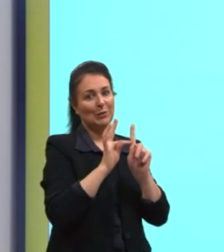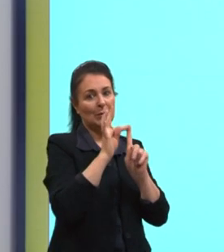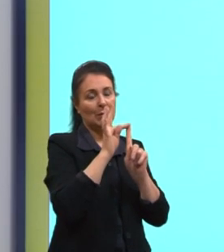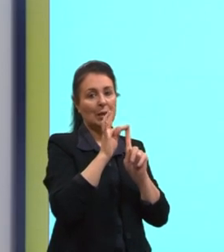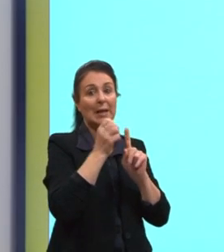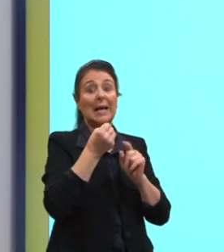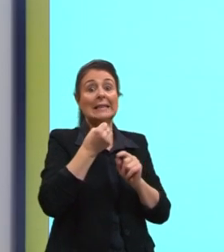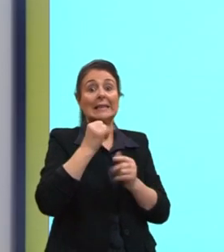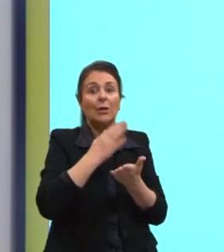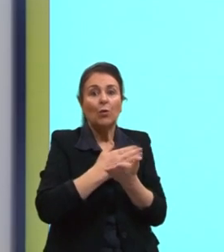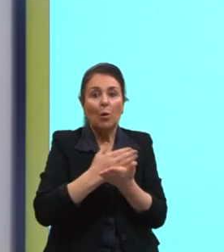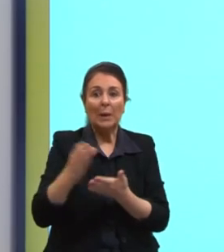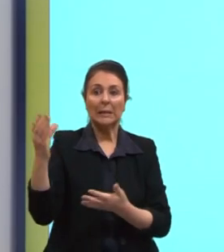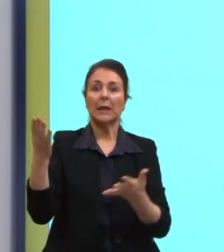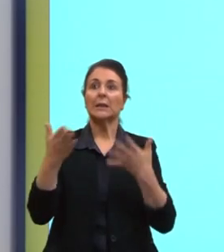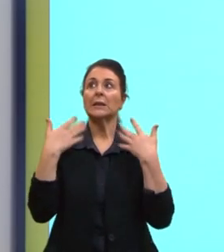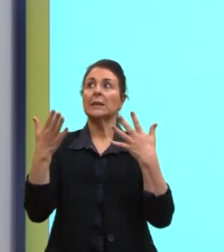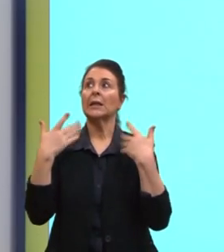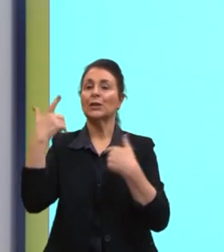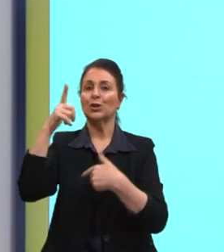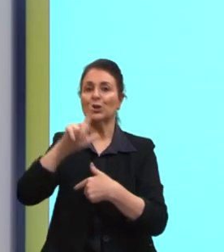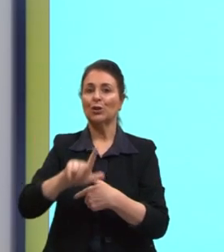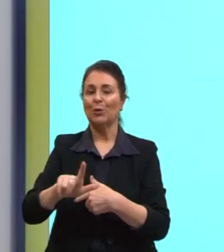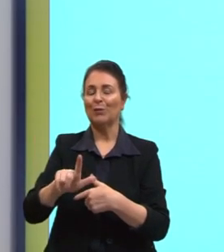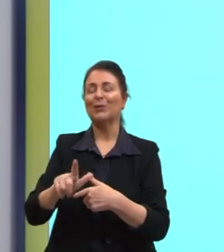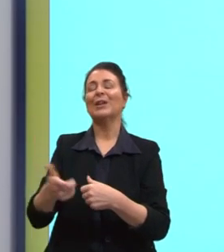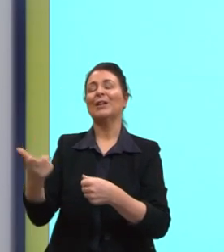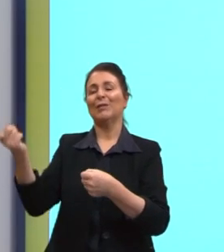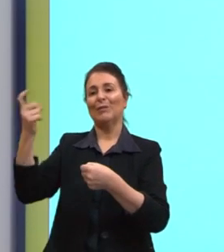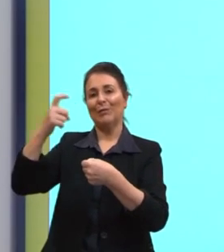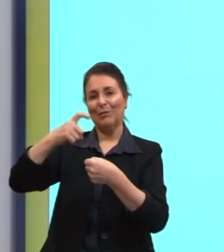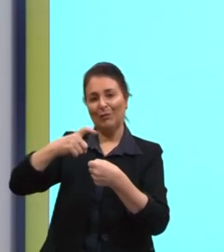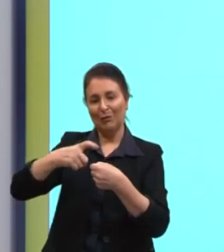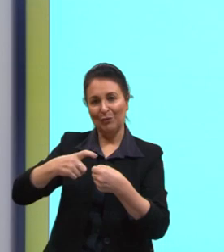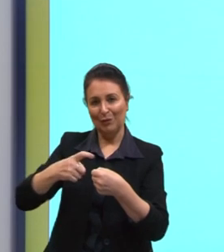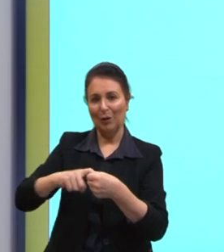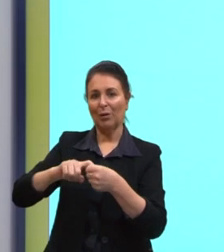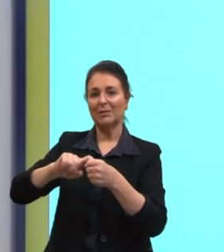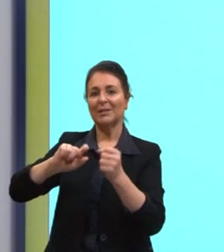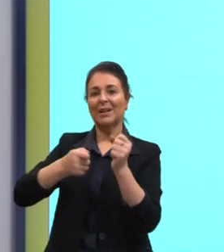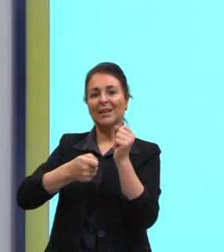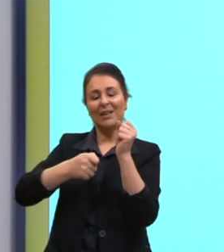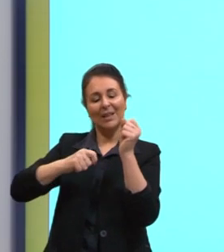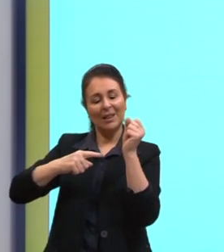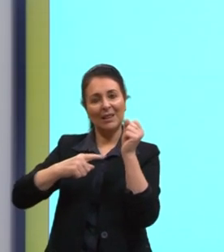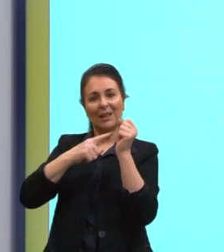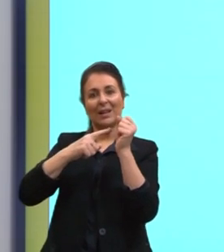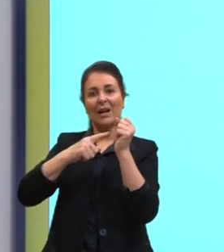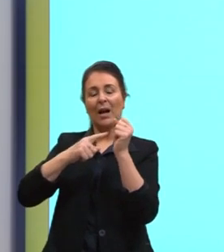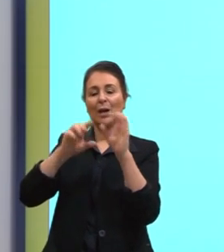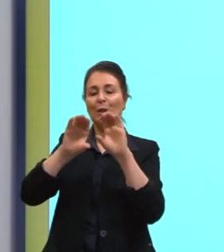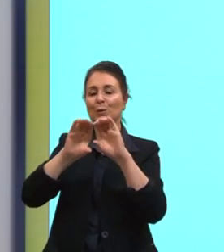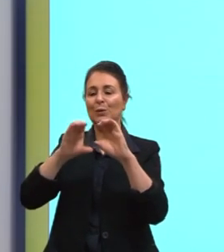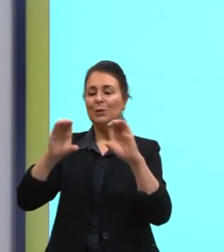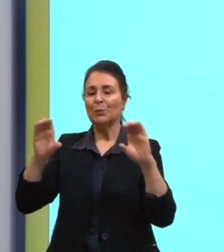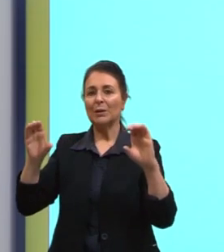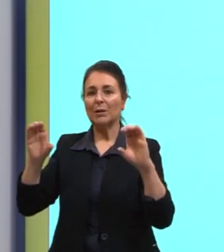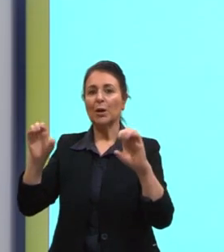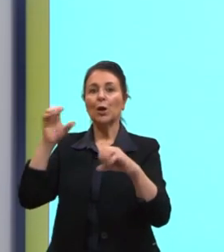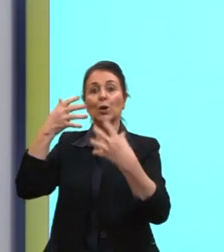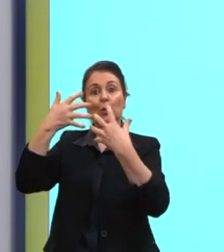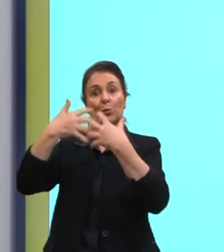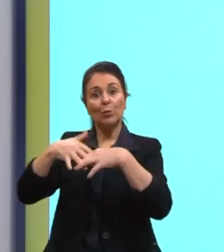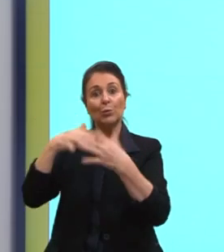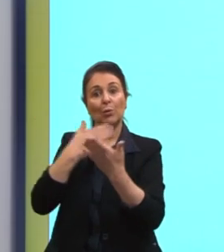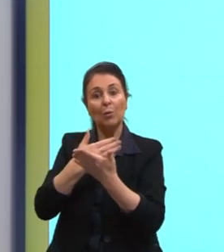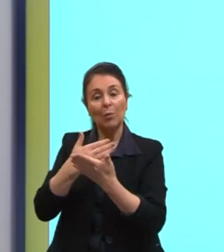de novo, ele vai entortar de novo e vai ligar o circuito e aí o motor começa a trabalhar de novo e